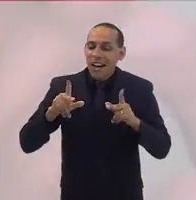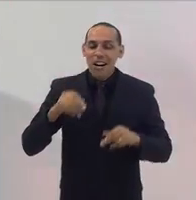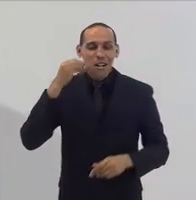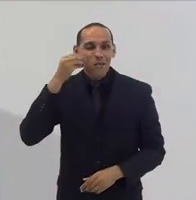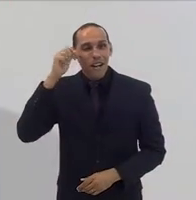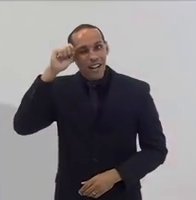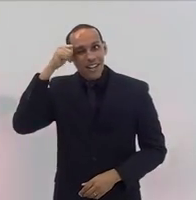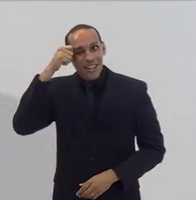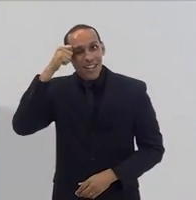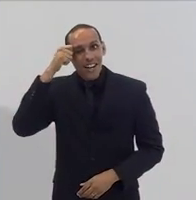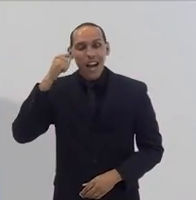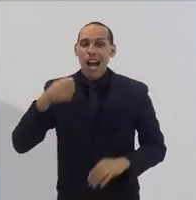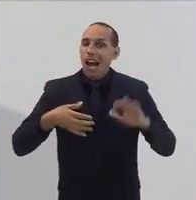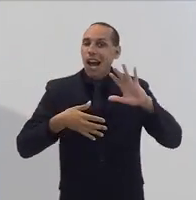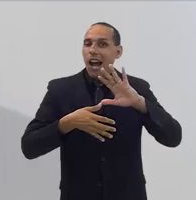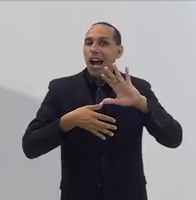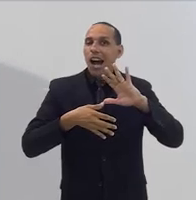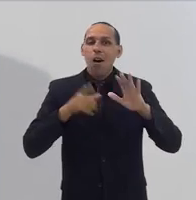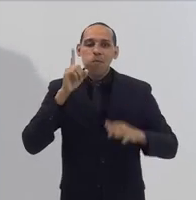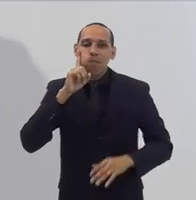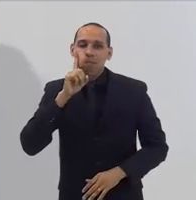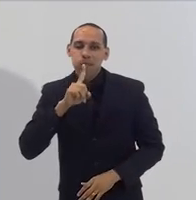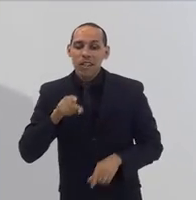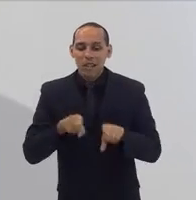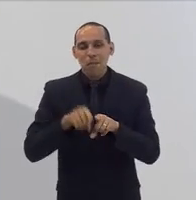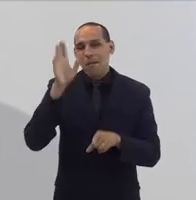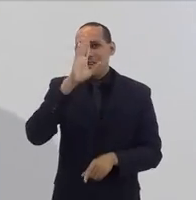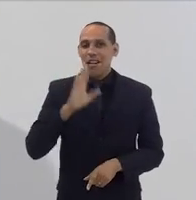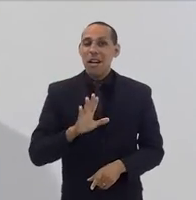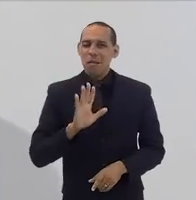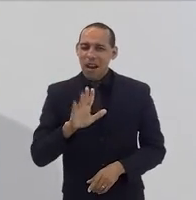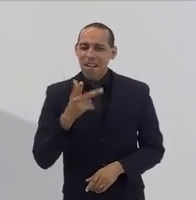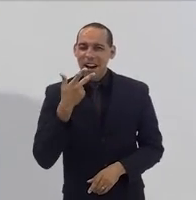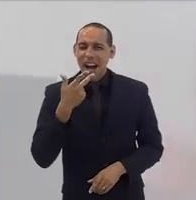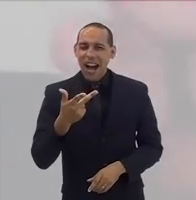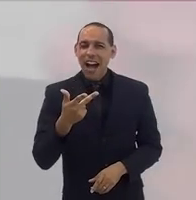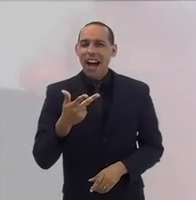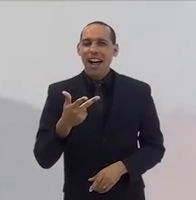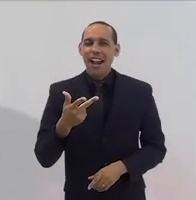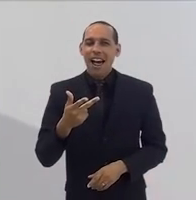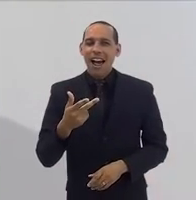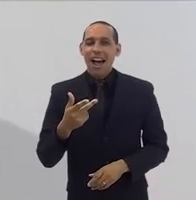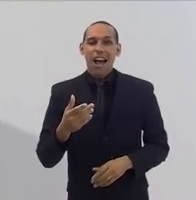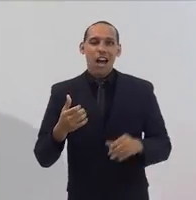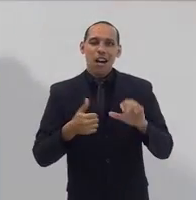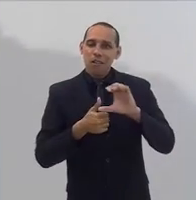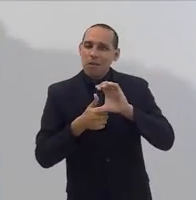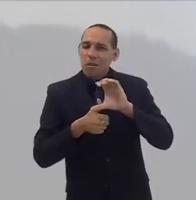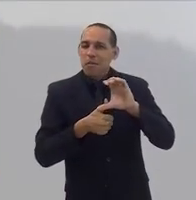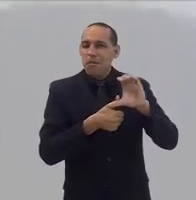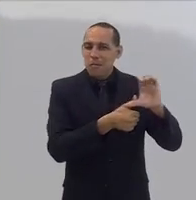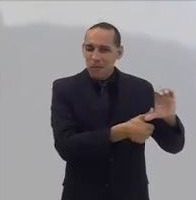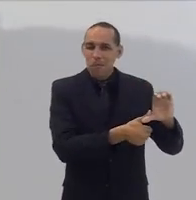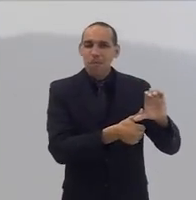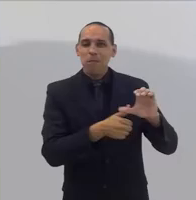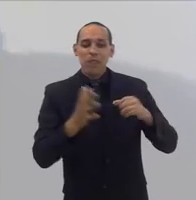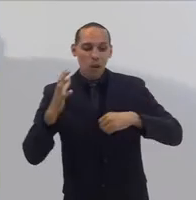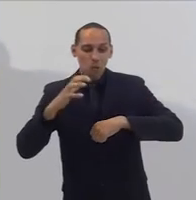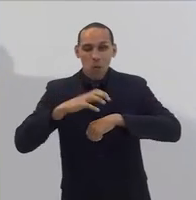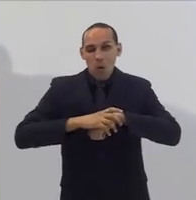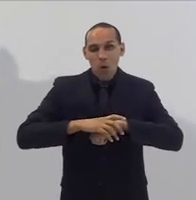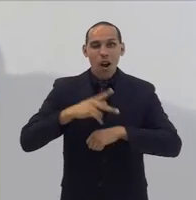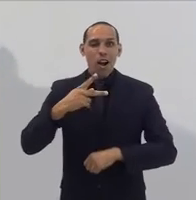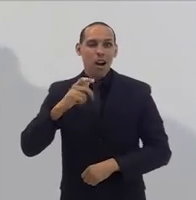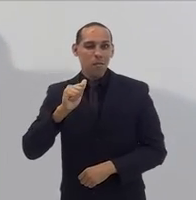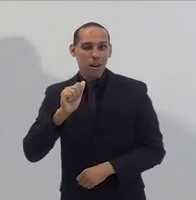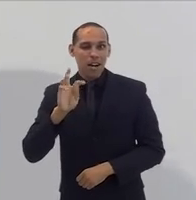na América e no Brasil. Só que escandaliza muito esse cristianismo da casa grande, colonial,